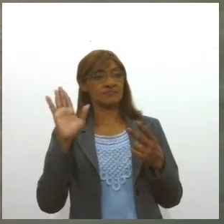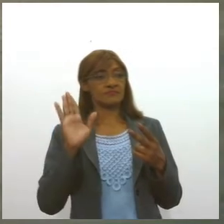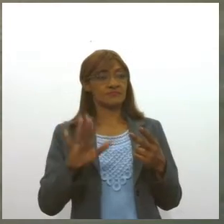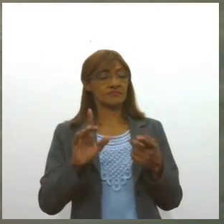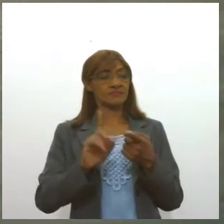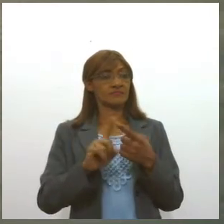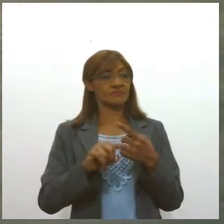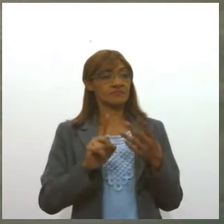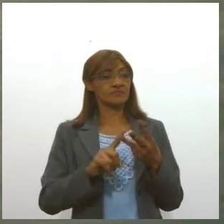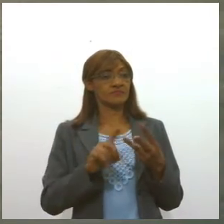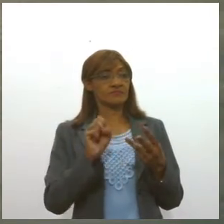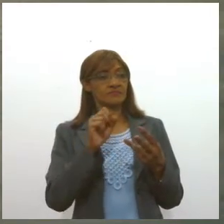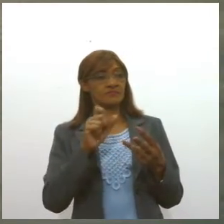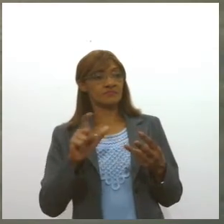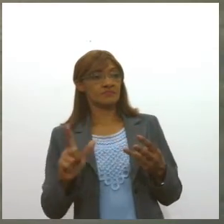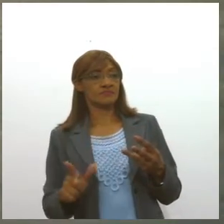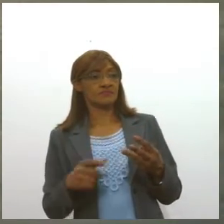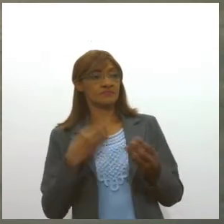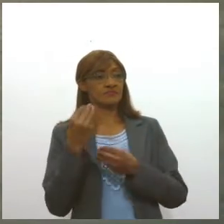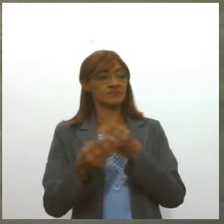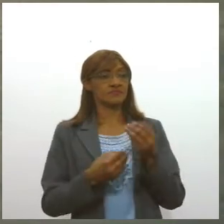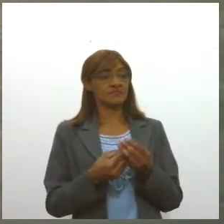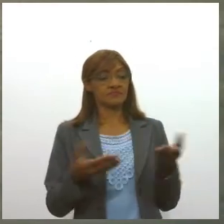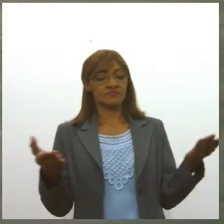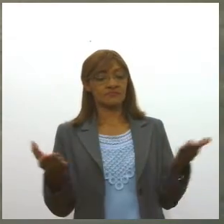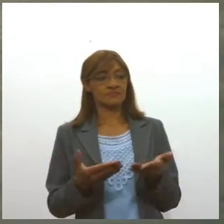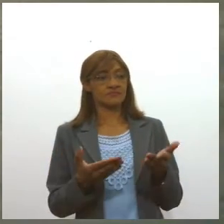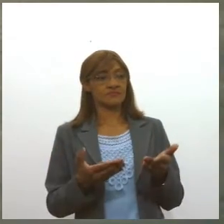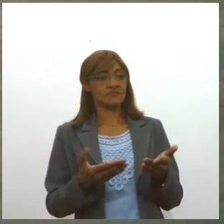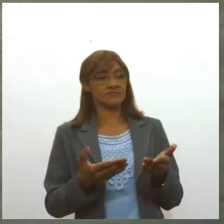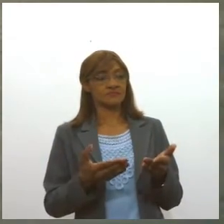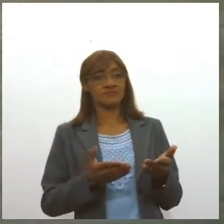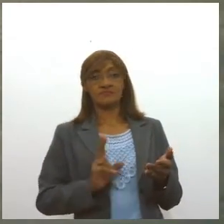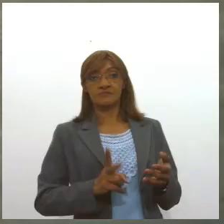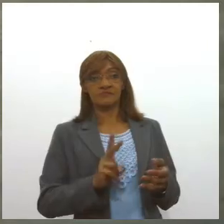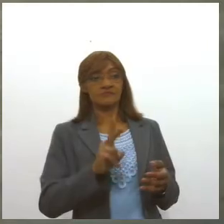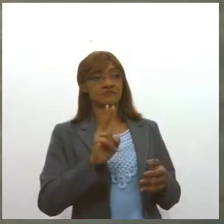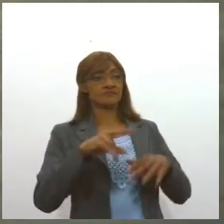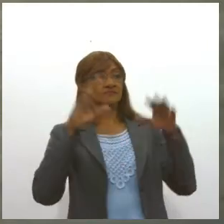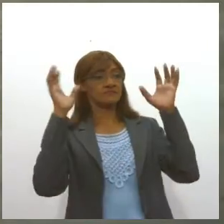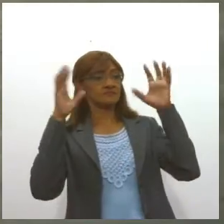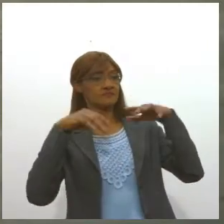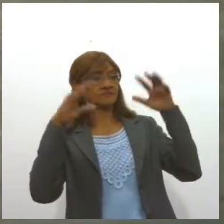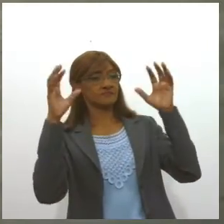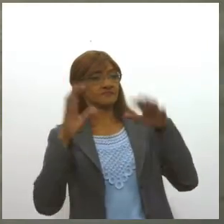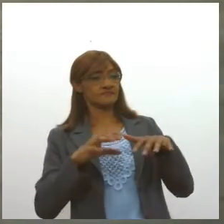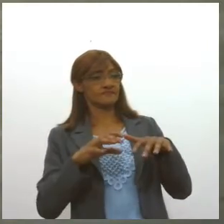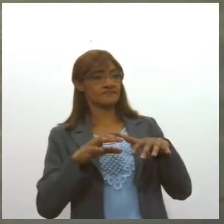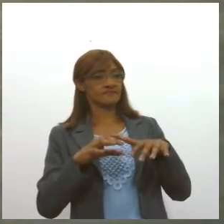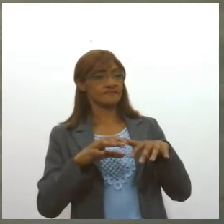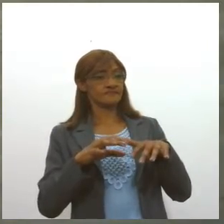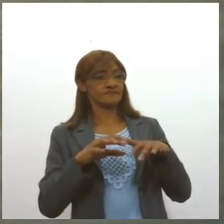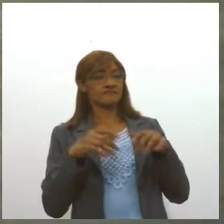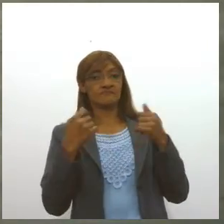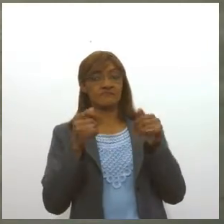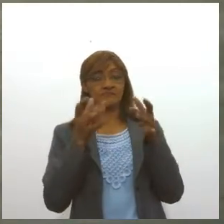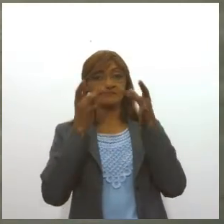com o crescimento no acúmulo de chuvas na capital Sergipe, o órgão mantém o estado de atenção para